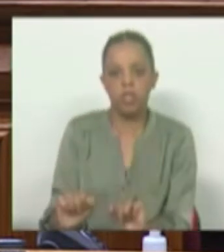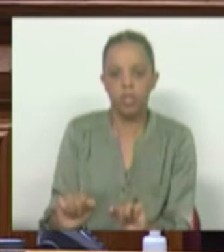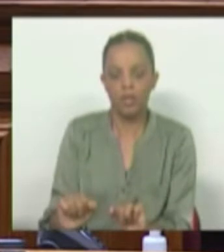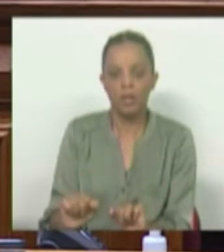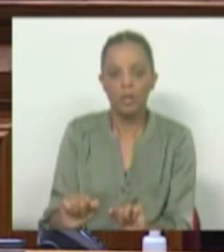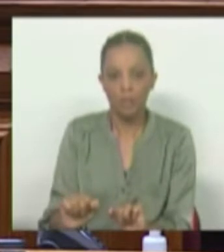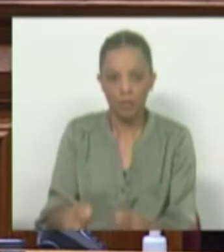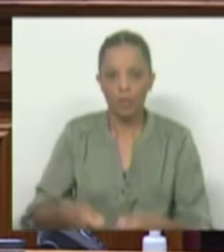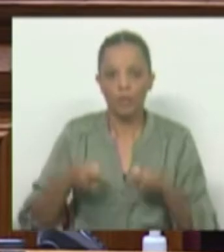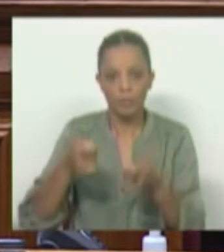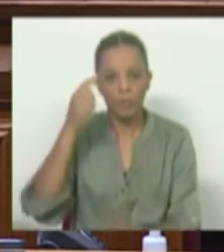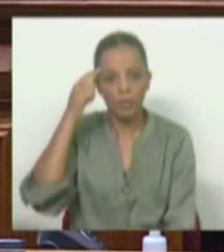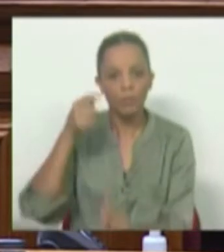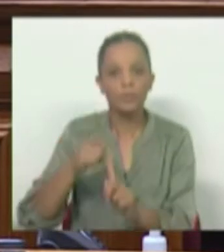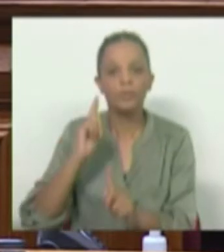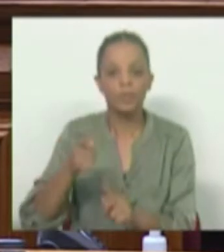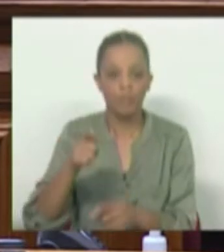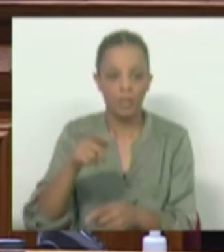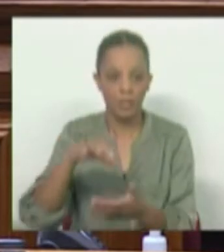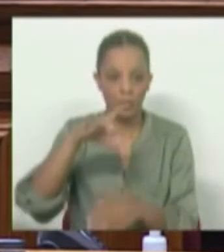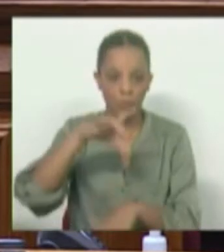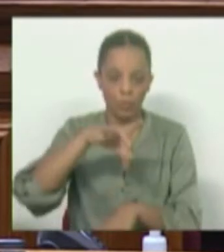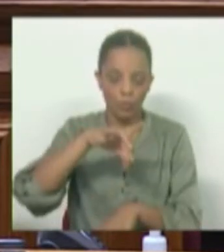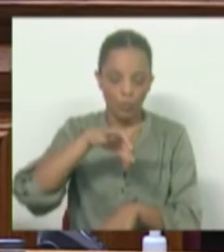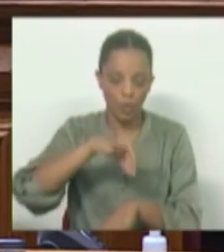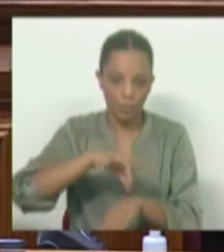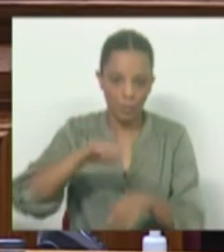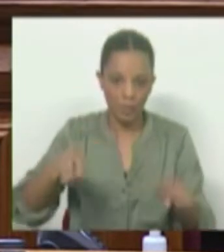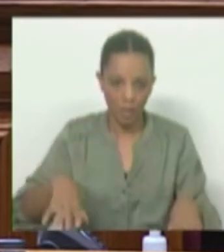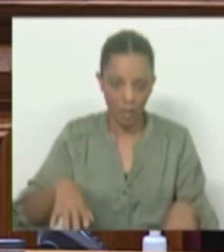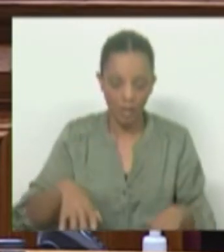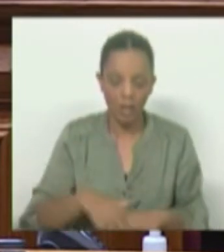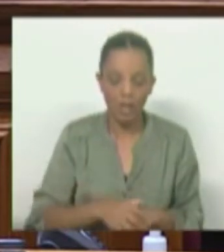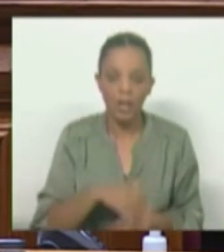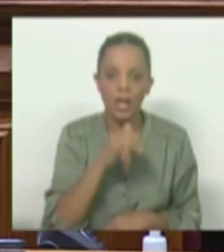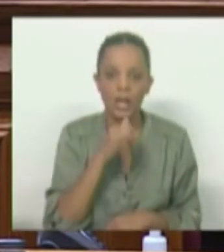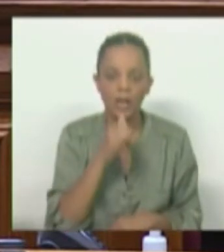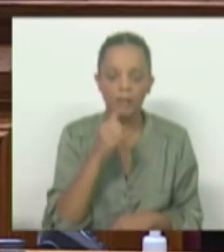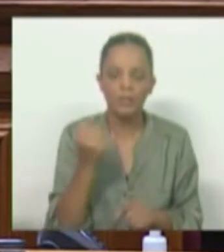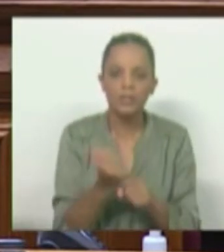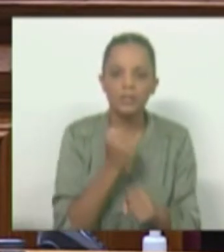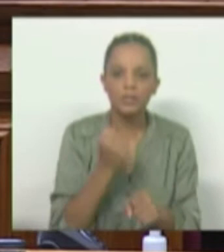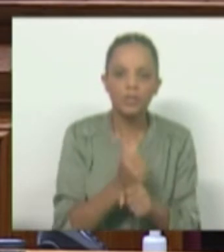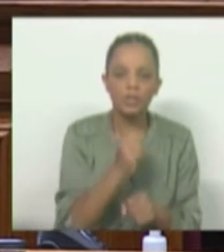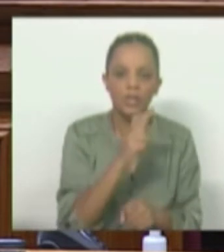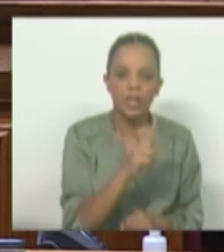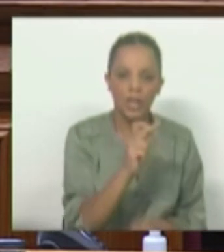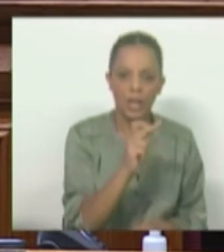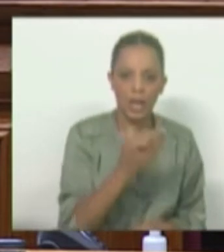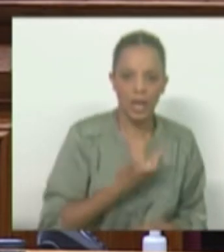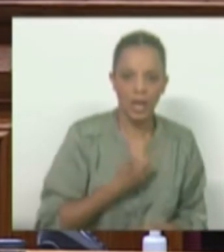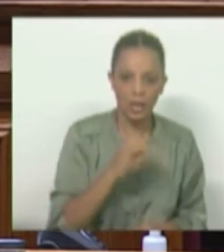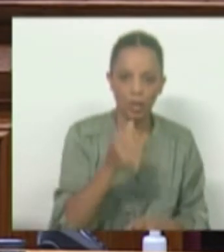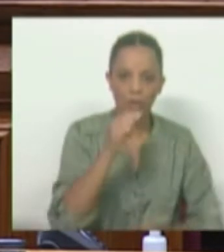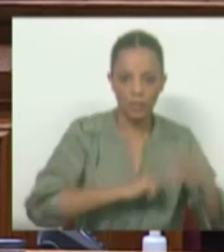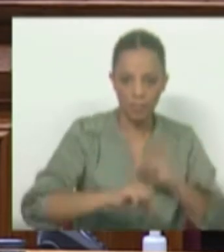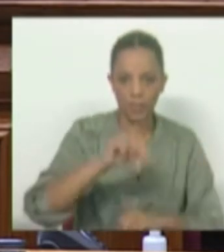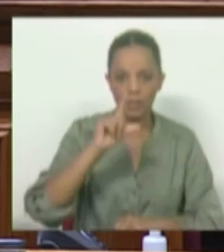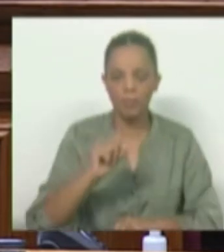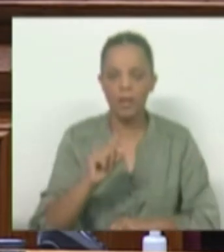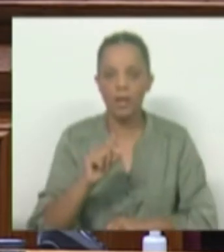introduzir no Centro Hospitalar Algarvio o serviço de radioterapia e radiosirurgia. Dois anos depois,